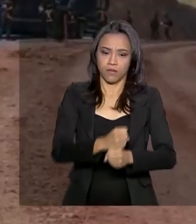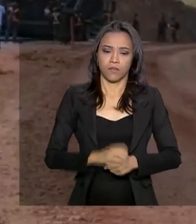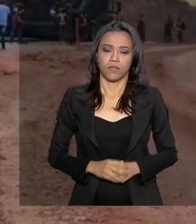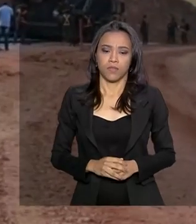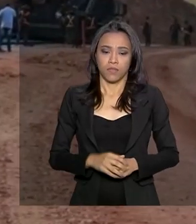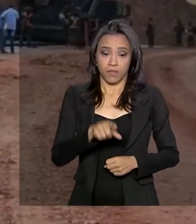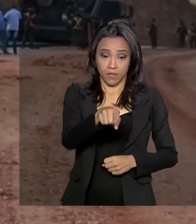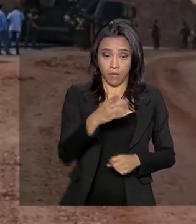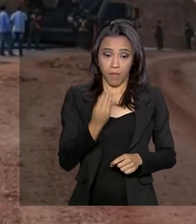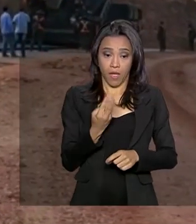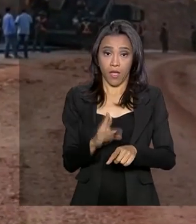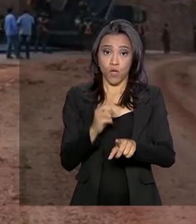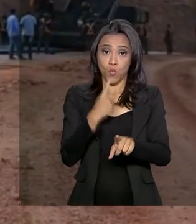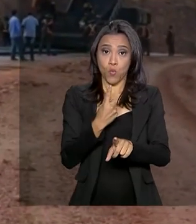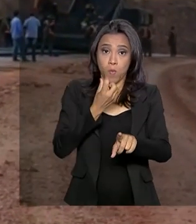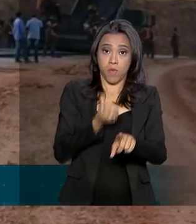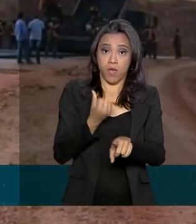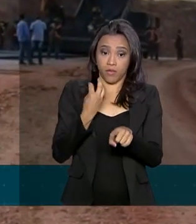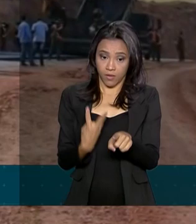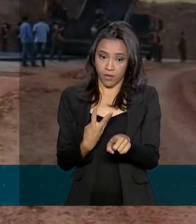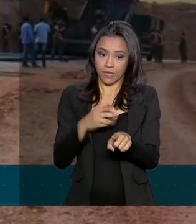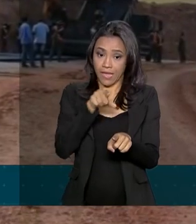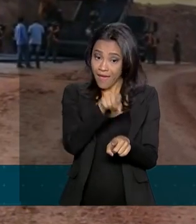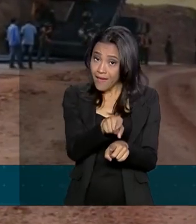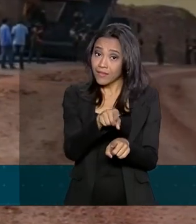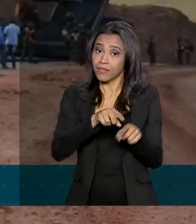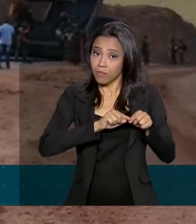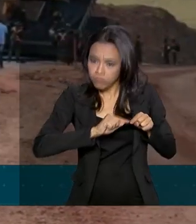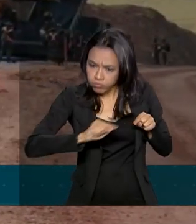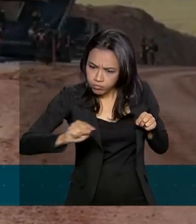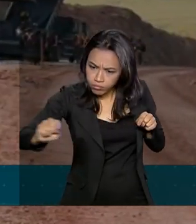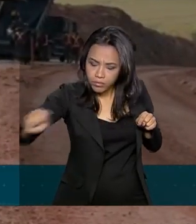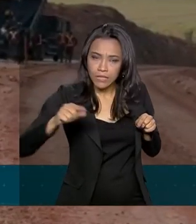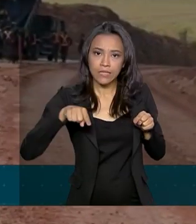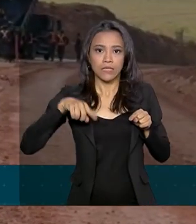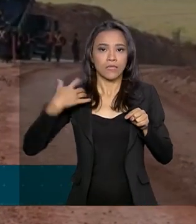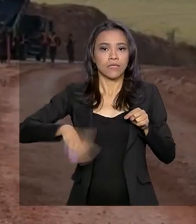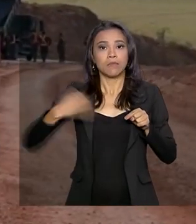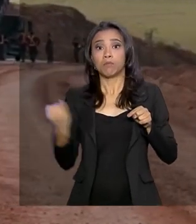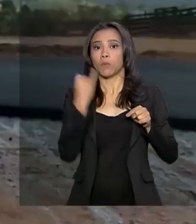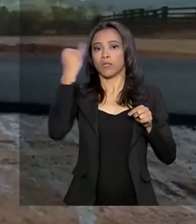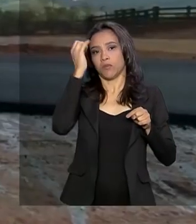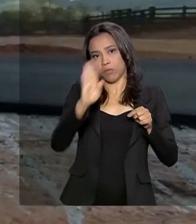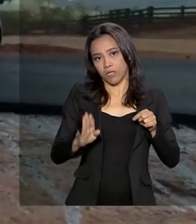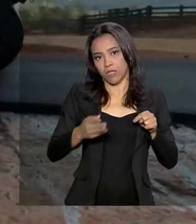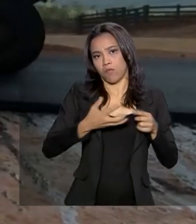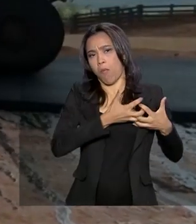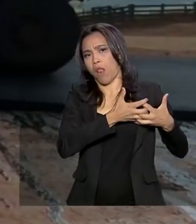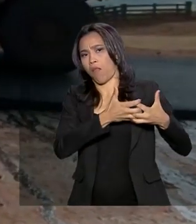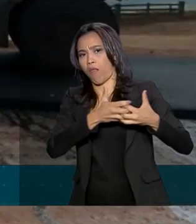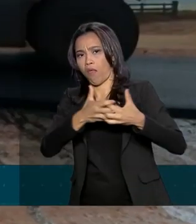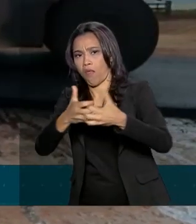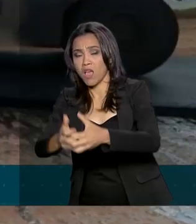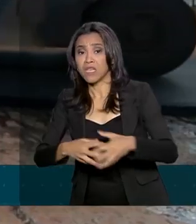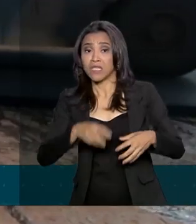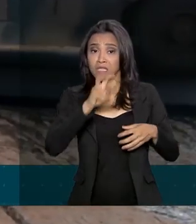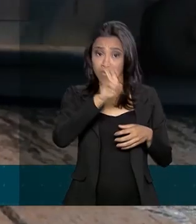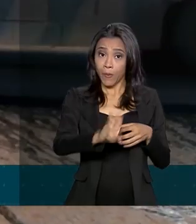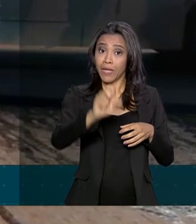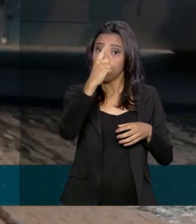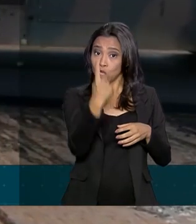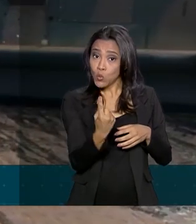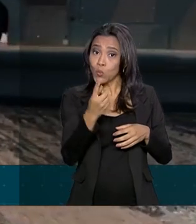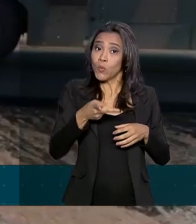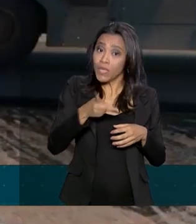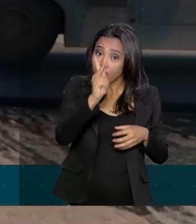A BR-163 é considerada o segundo principal corredor logístico do Brasil. São 51 quilômetros de estrada